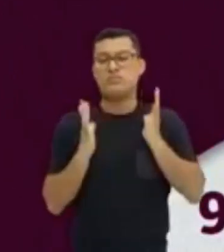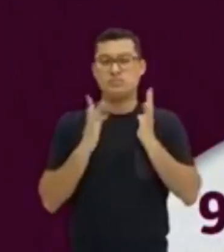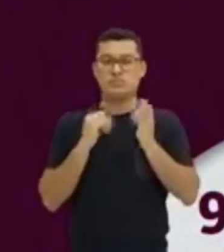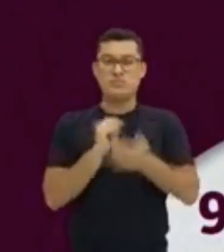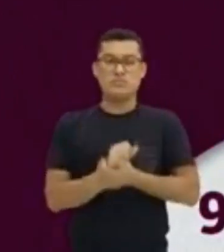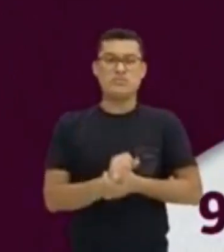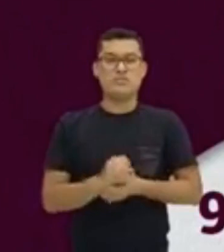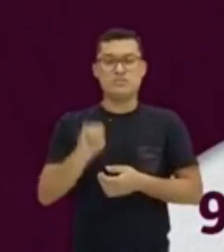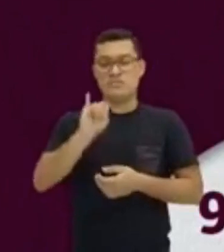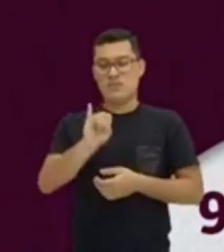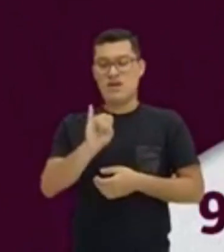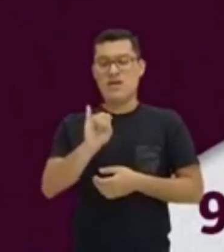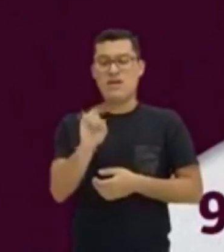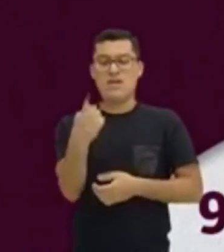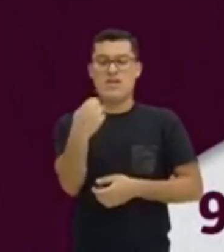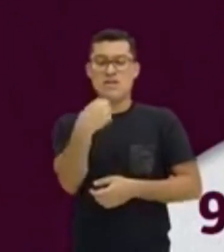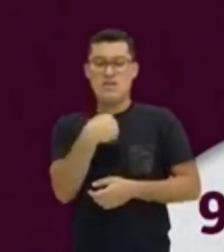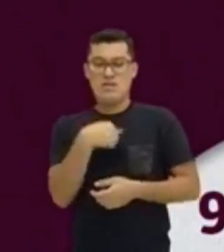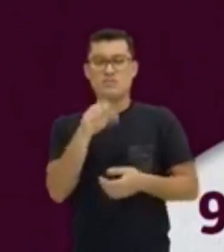Eu.